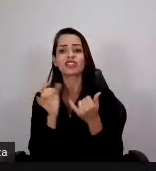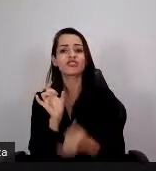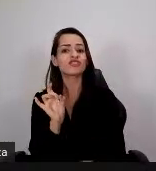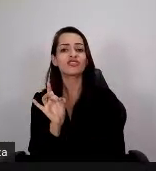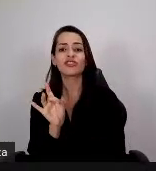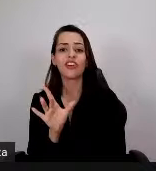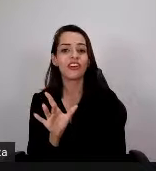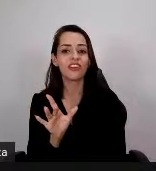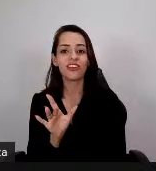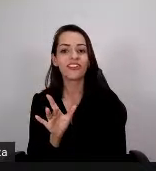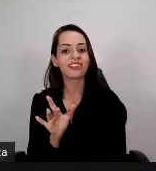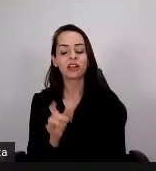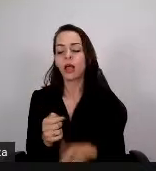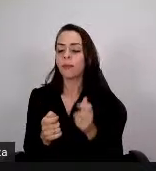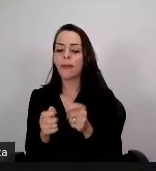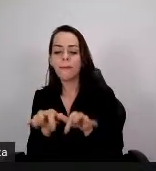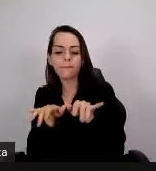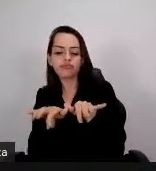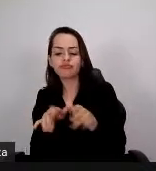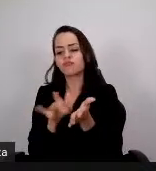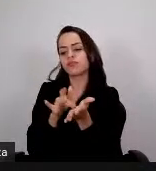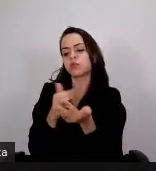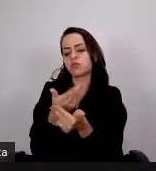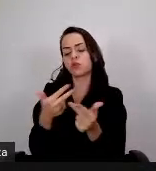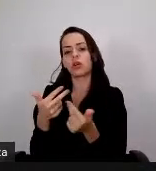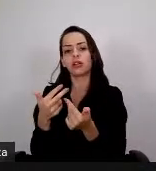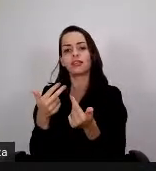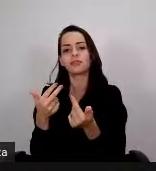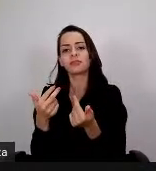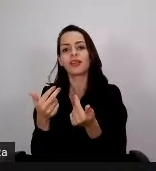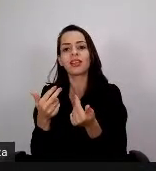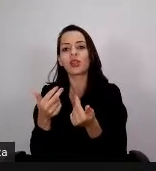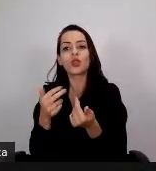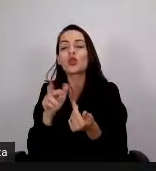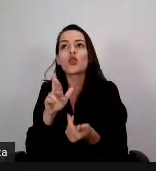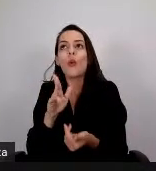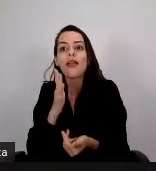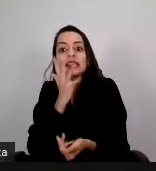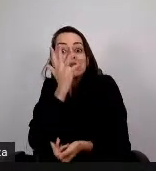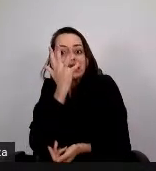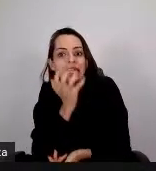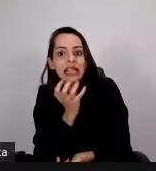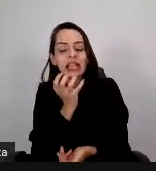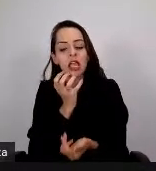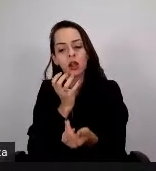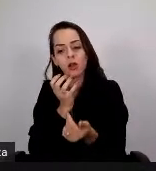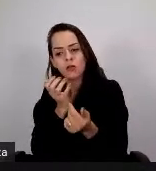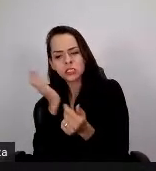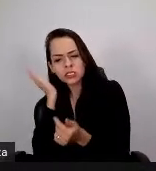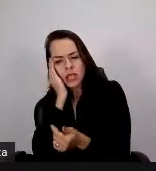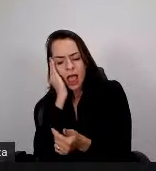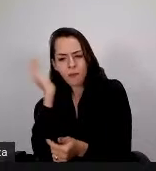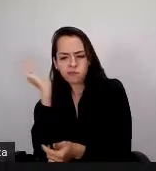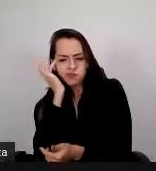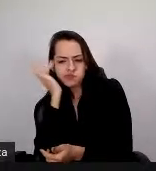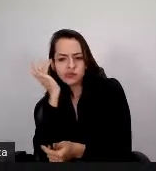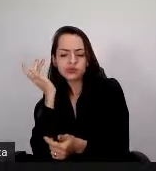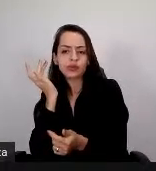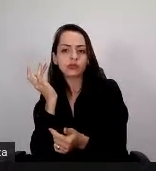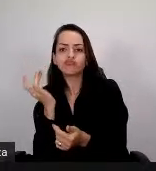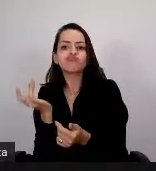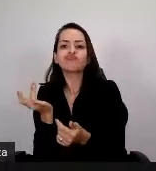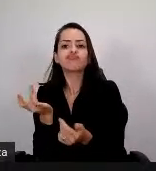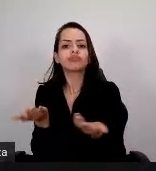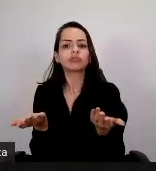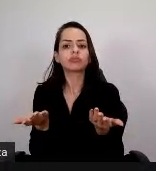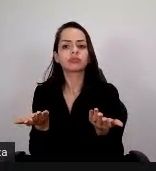e o que é interessante é que entre nós, inclusive recentemente eu escrevi um artigo, está lá no site Papo de Educador, desculpa